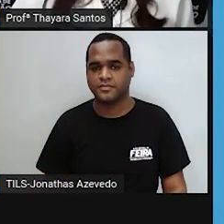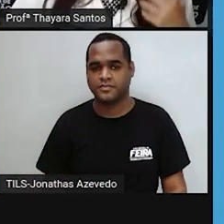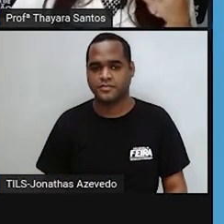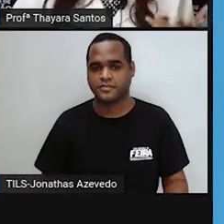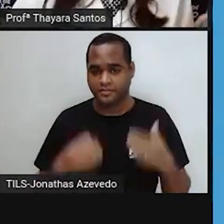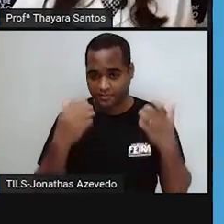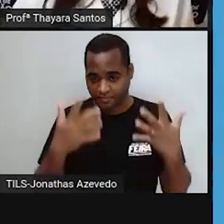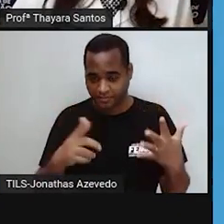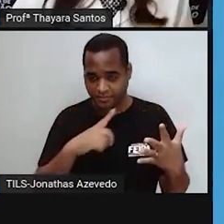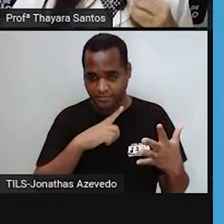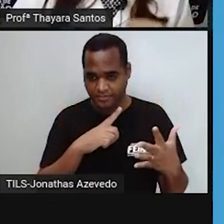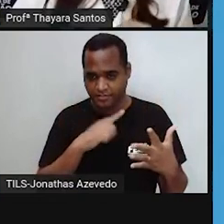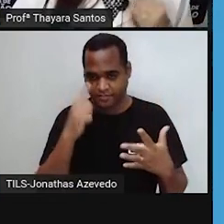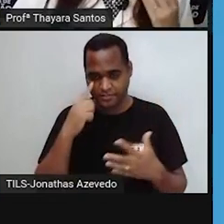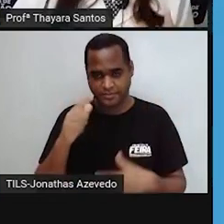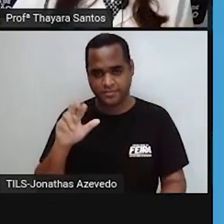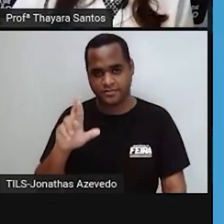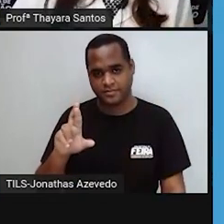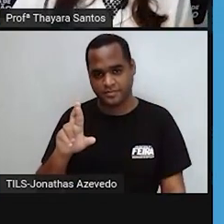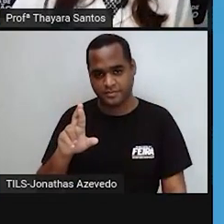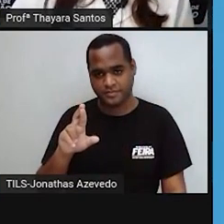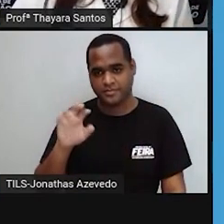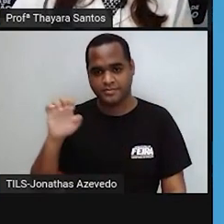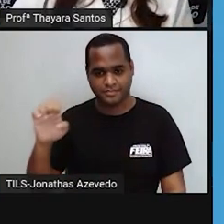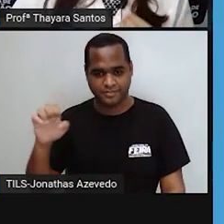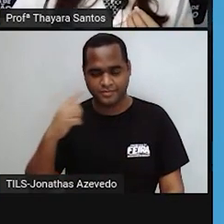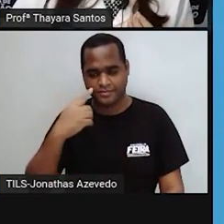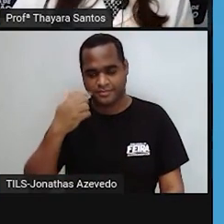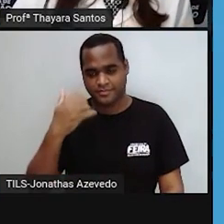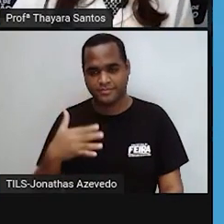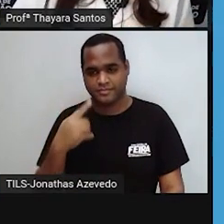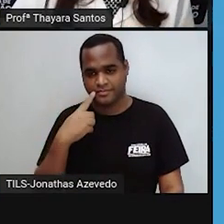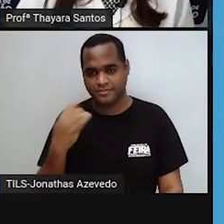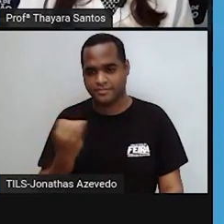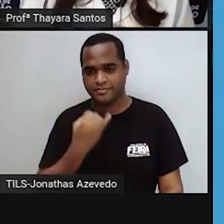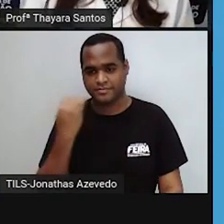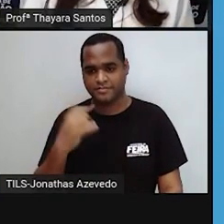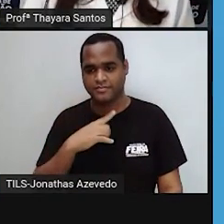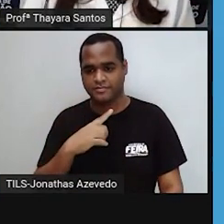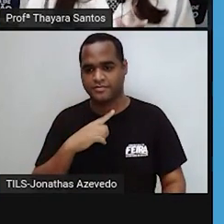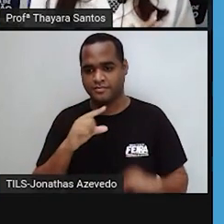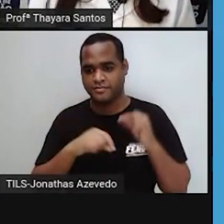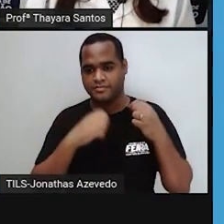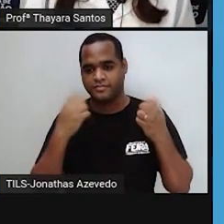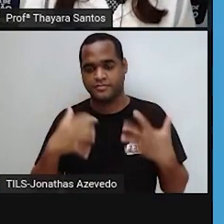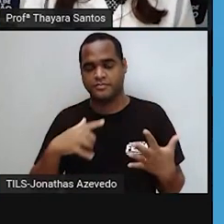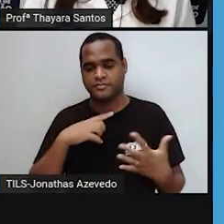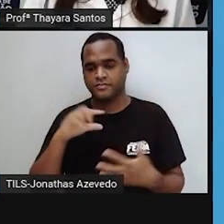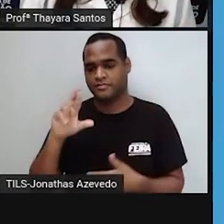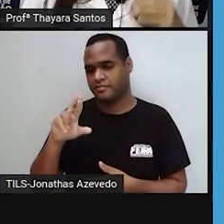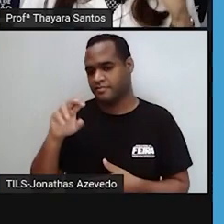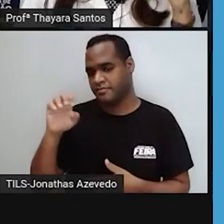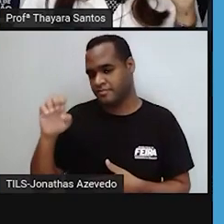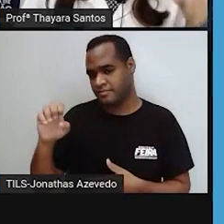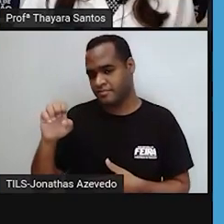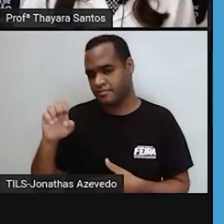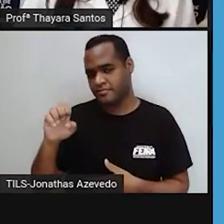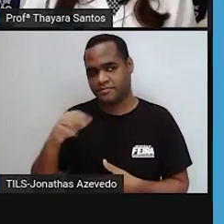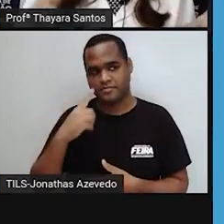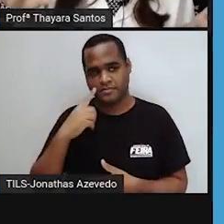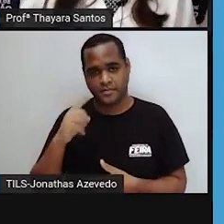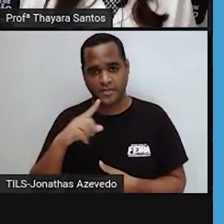Agora, a gente vai falar sobre o retículo endoplasmático. Mas é importante que vocês saibam que retículo endoplasmático a gente tem. O